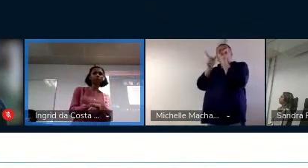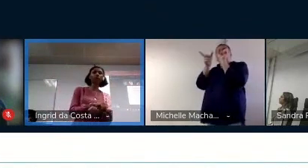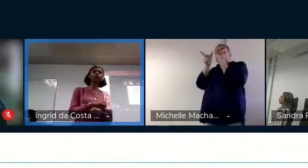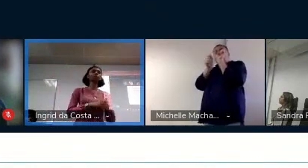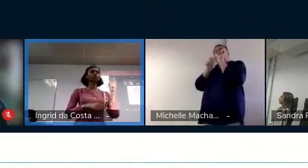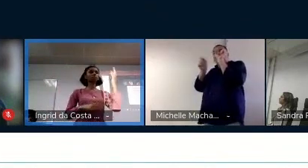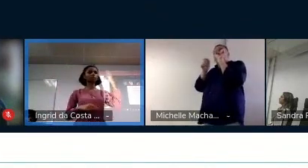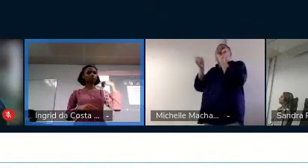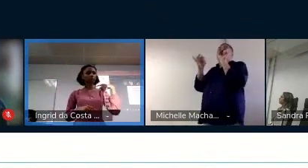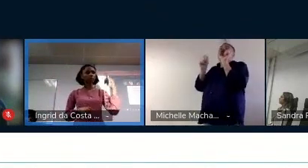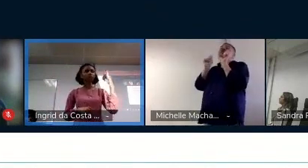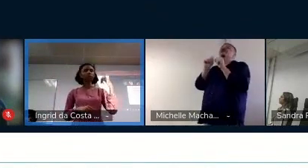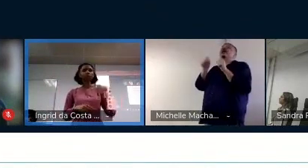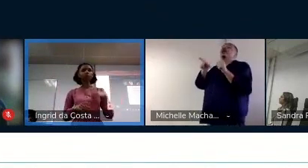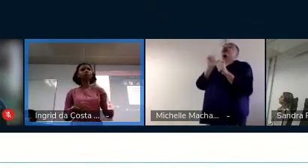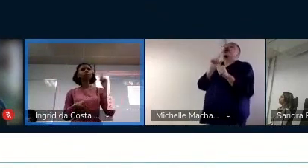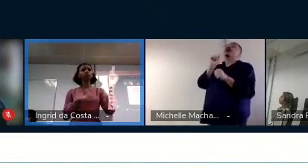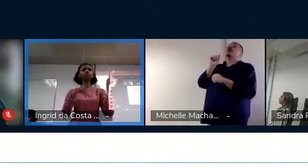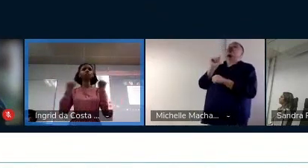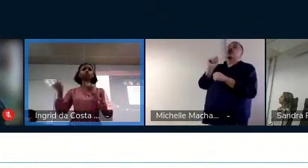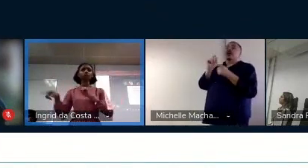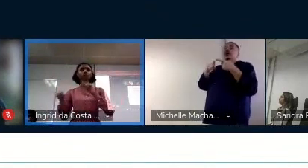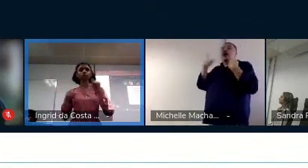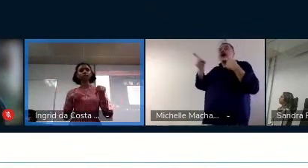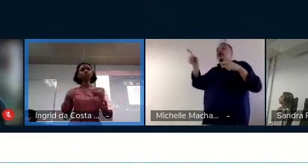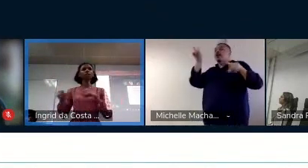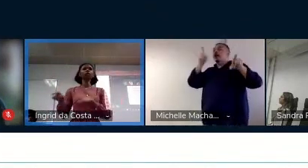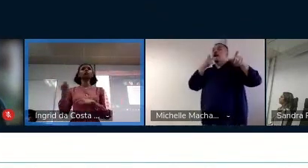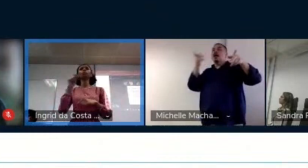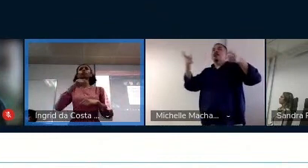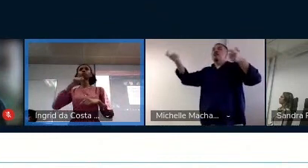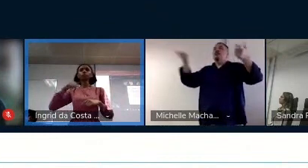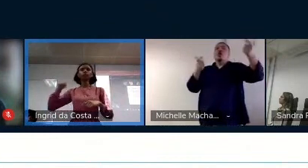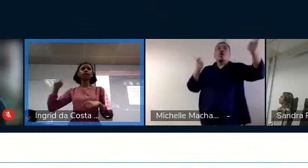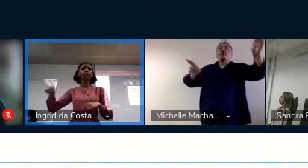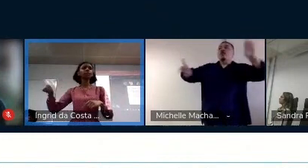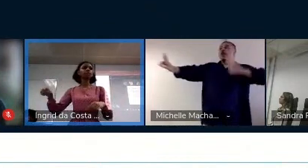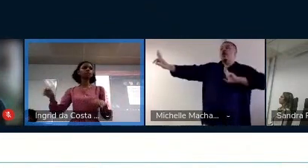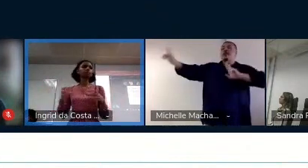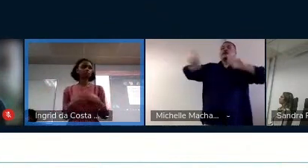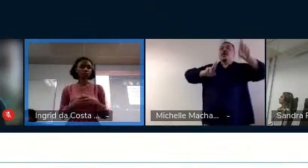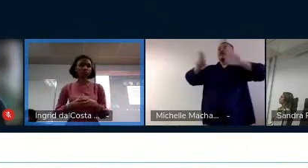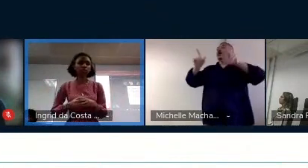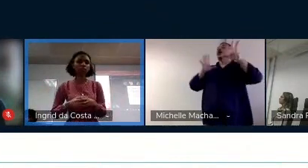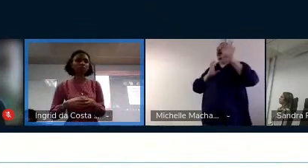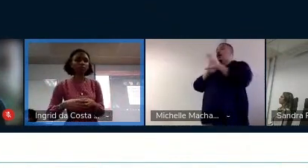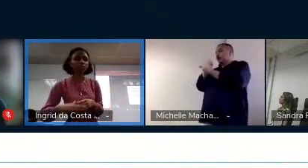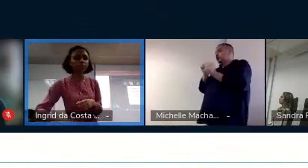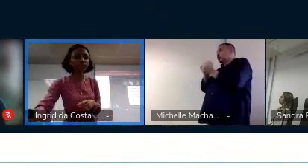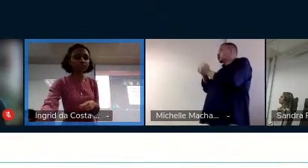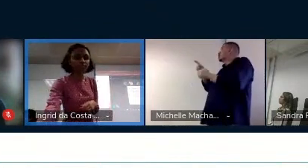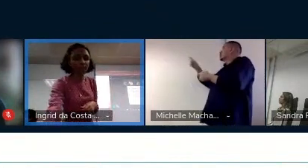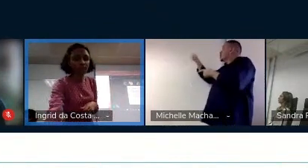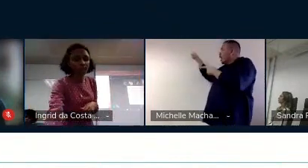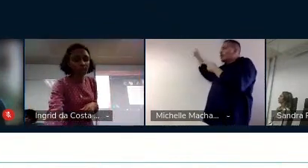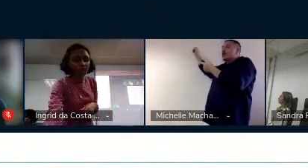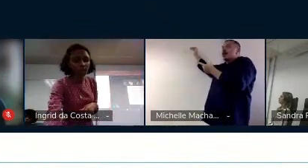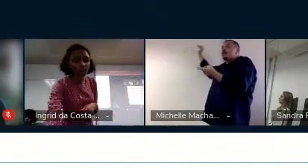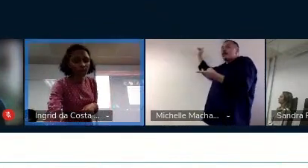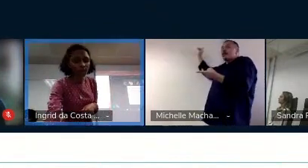faço antes de sublinhar? Aí, os alunos vão retomando na memória e vão falando o que tem que fazer. E o professor vai realizando junto com os alunos.